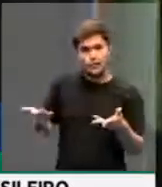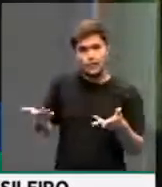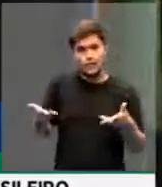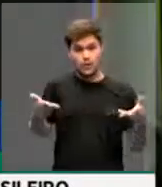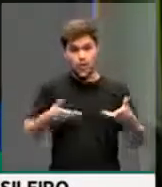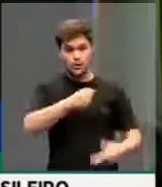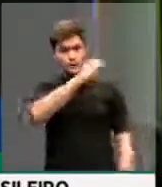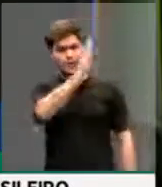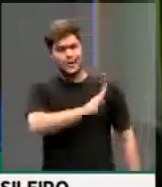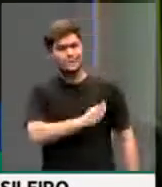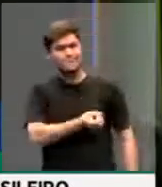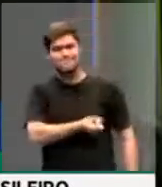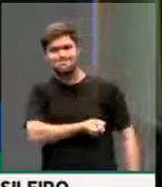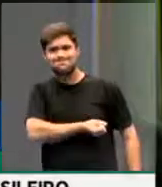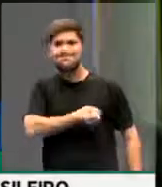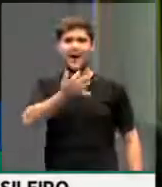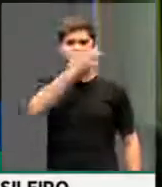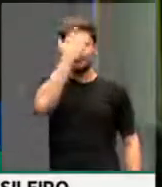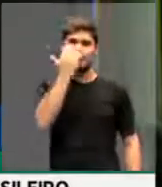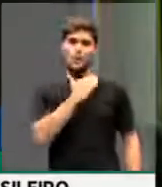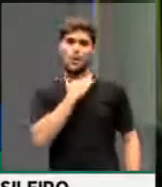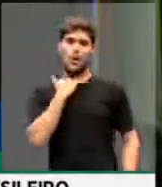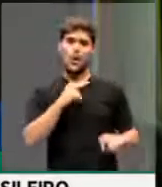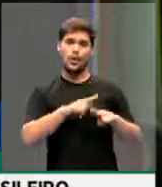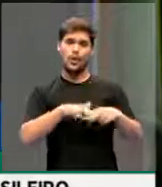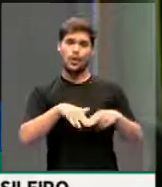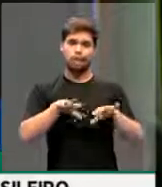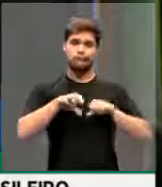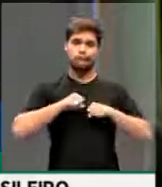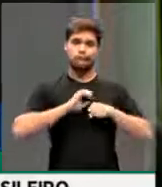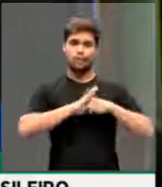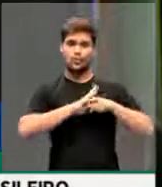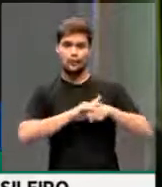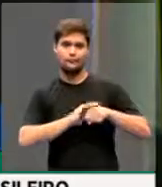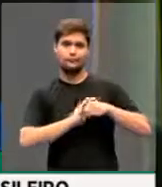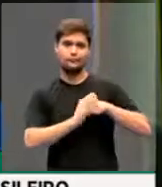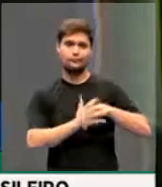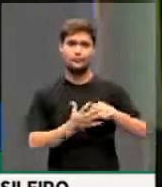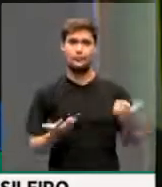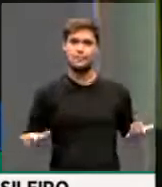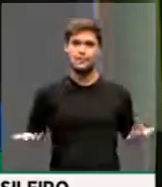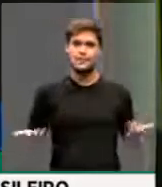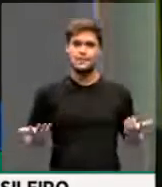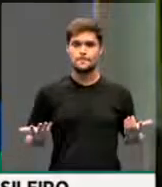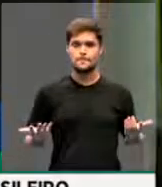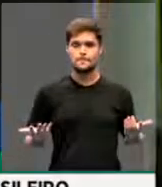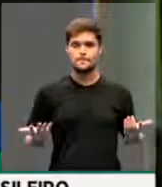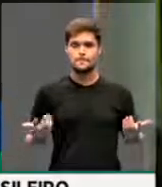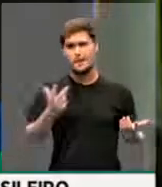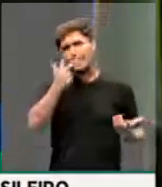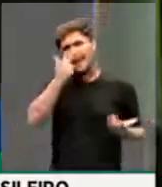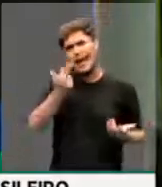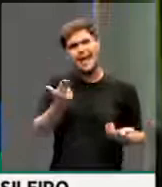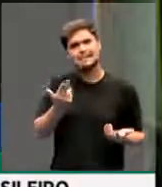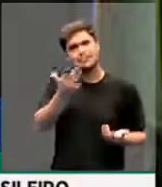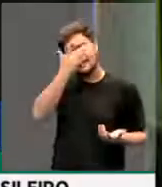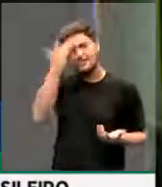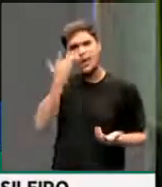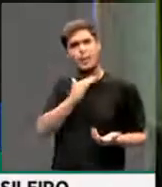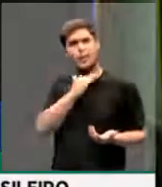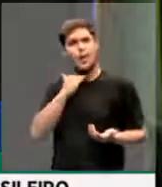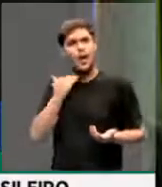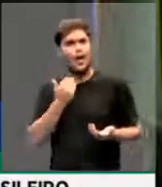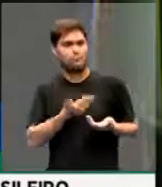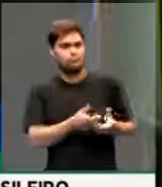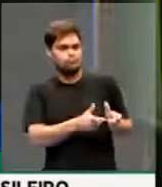de milhares de mortes pela Covid. É como se os milhares de mortos pela Covid não